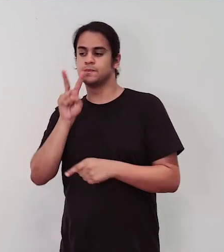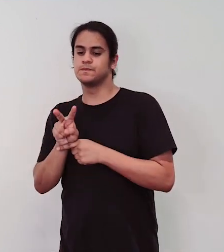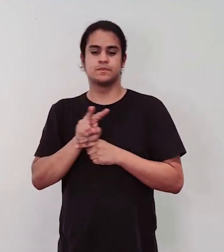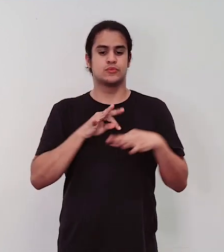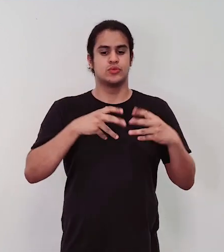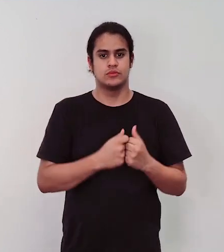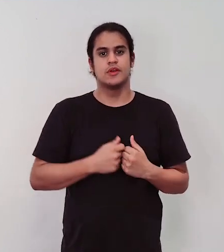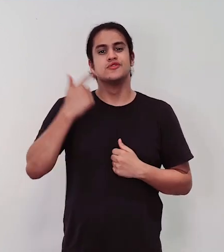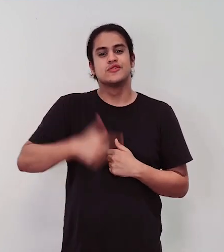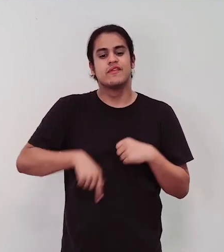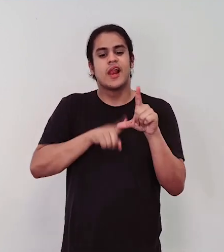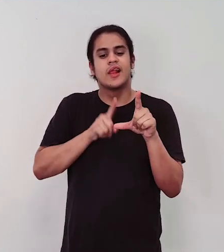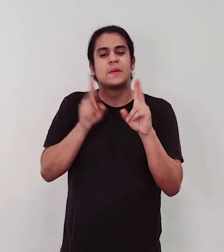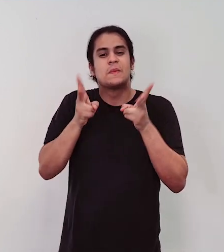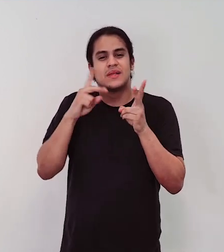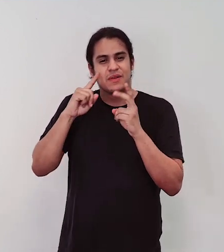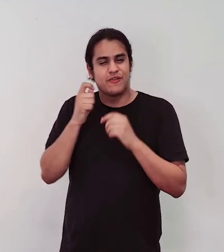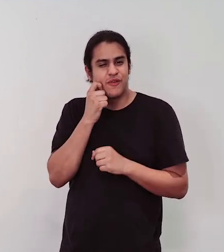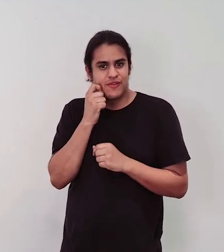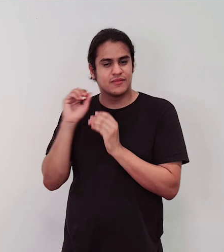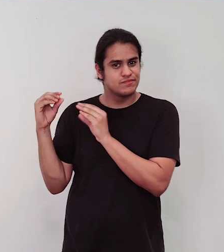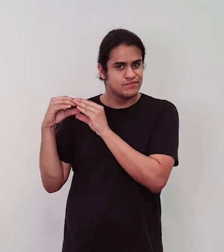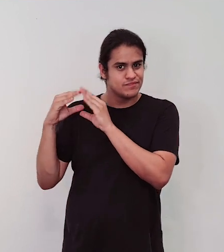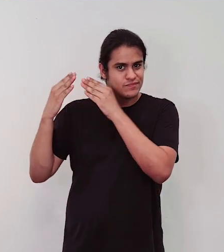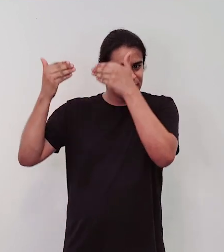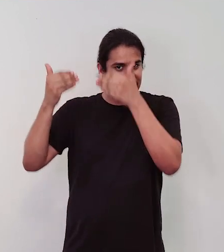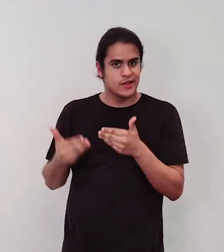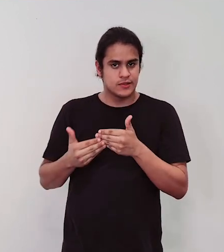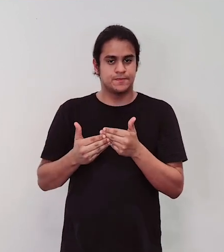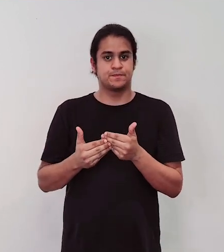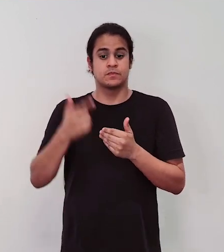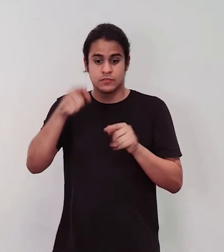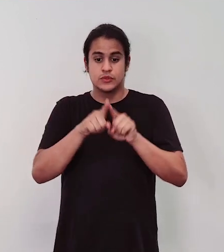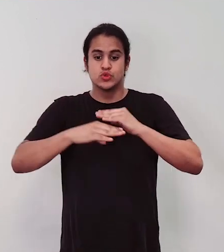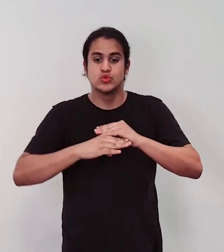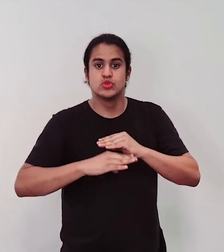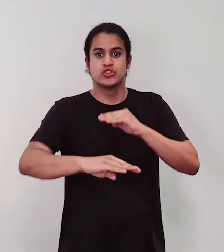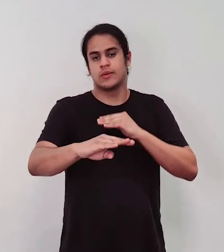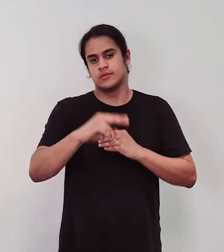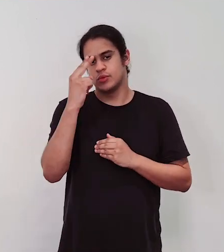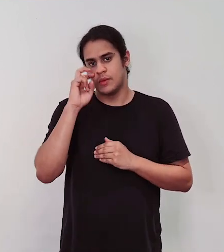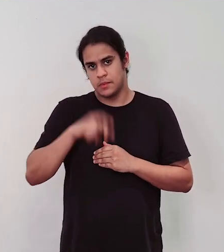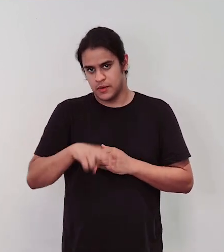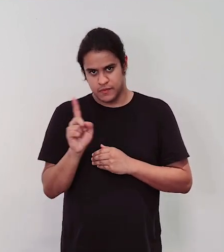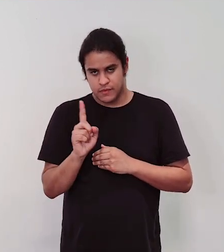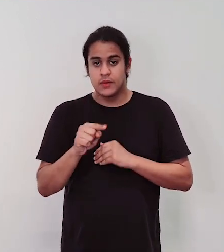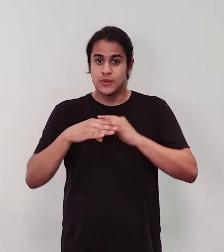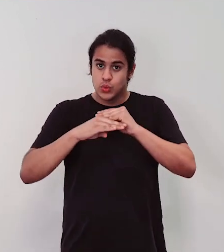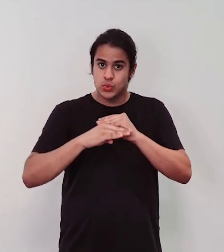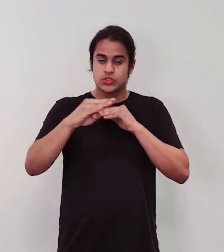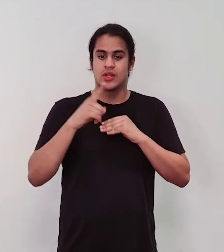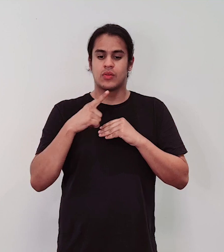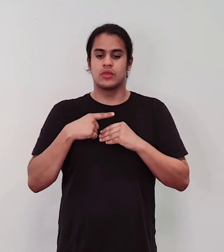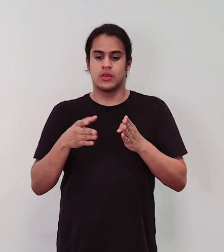tortinhas fofas de novo. E no chão, também, dessa... acho que não dá para ver muito bem, mas o chão tem uma marcação das